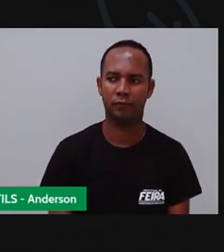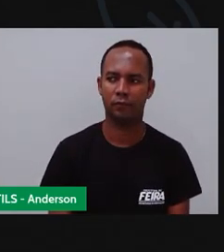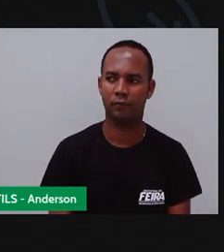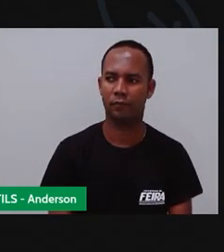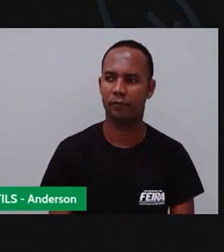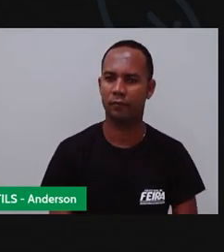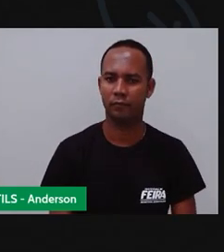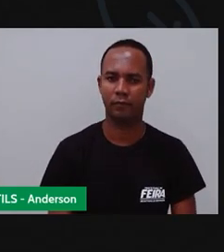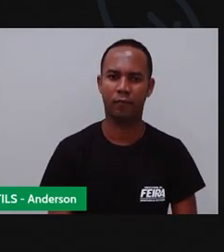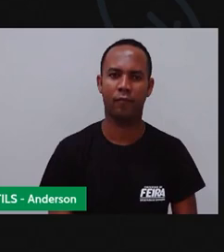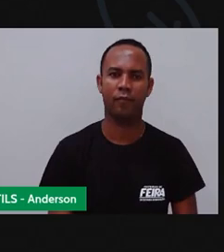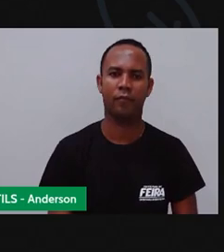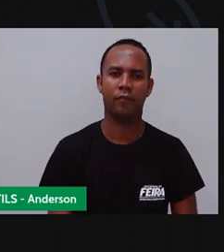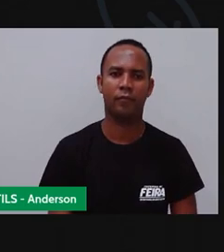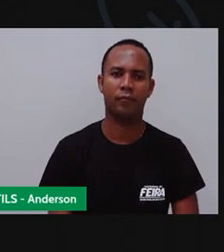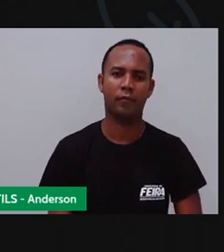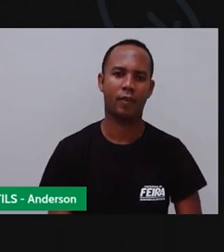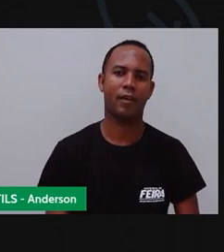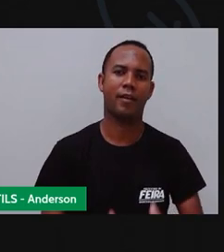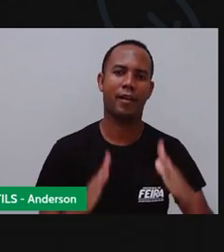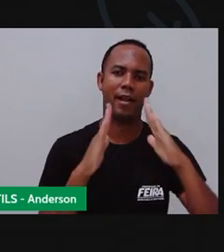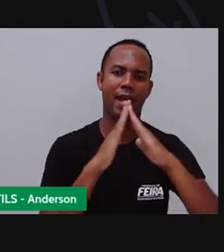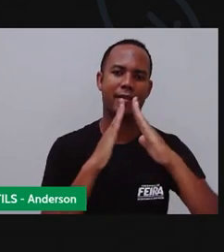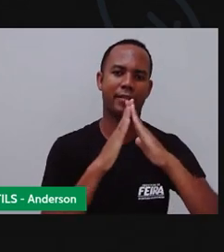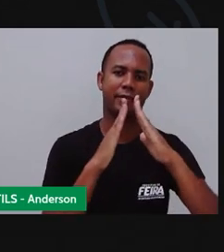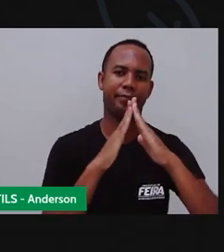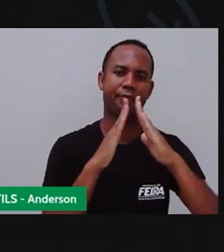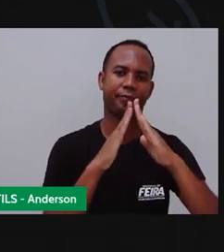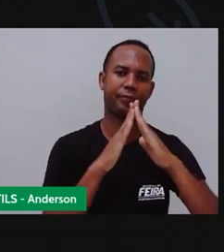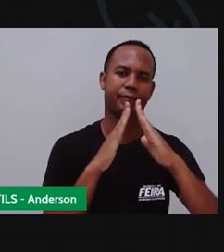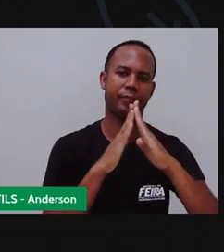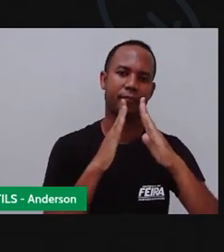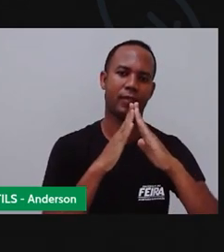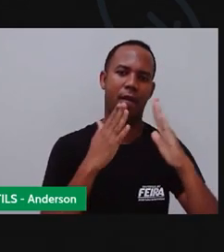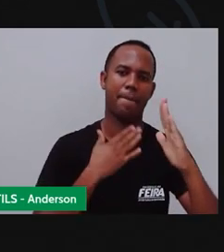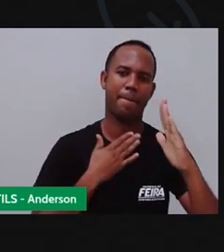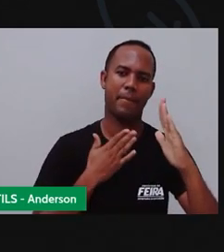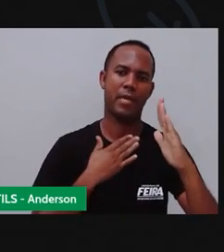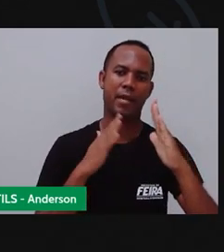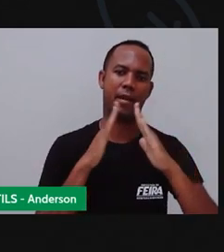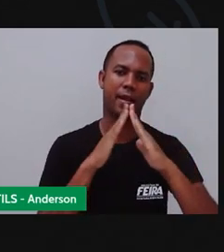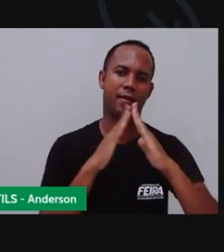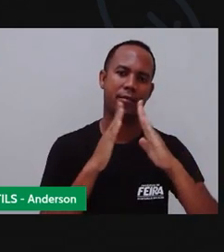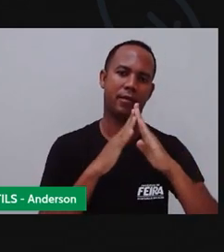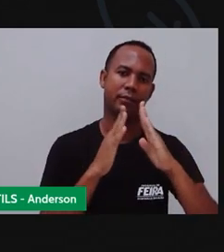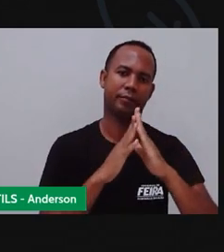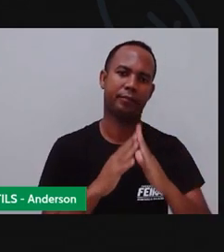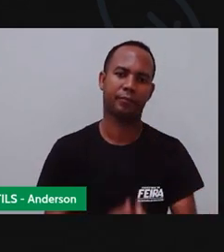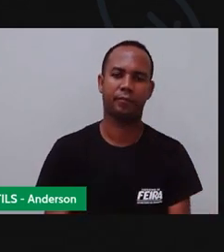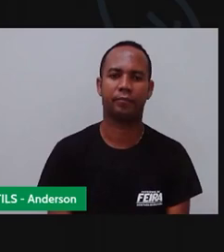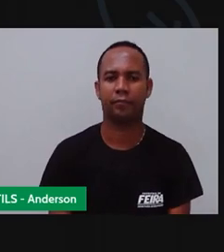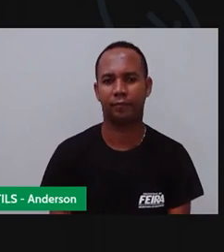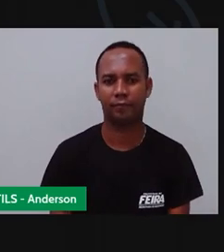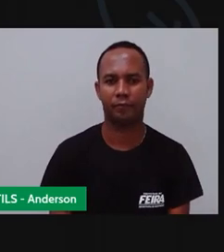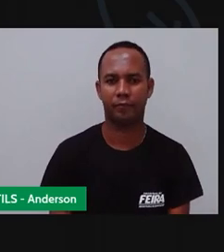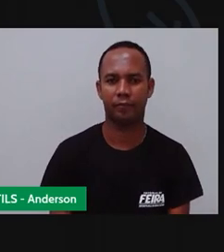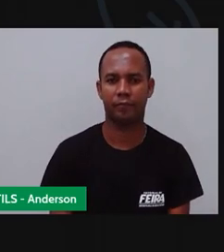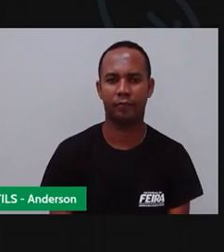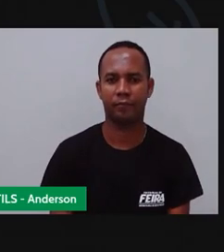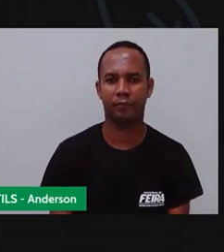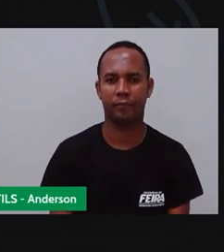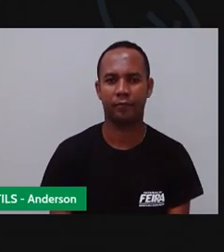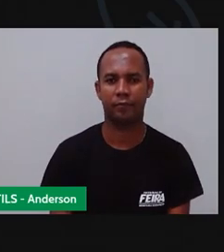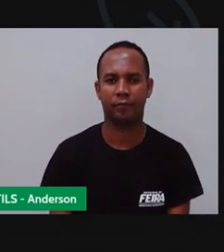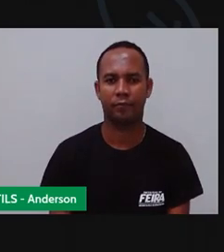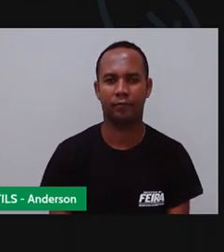Você mora em casa ou prédio ou apartamento, Anderson? Eu também moro em casa Será que os nossos